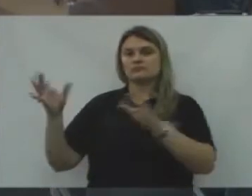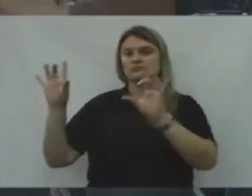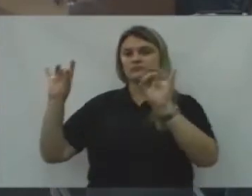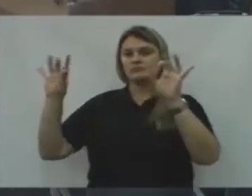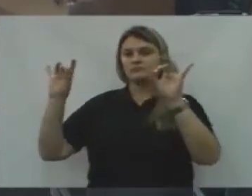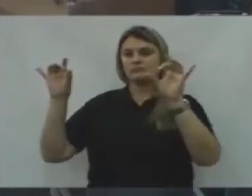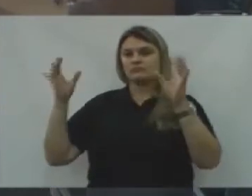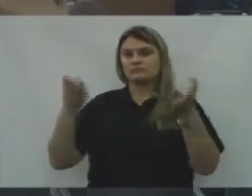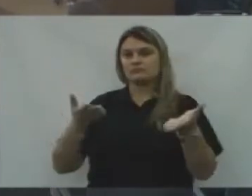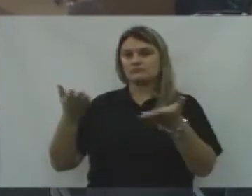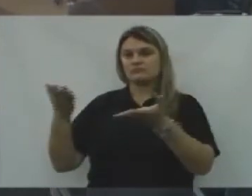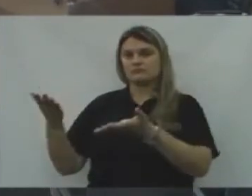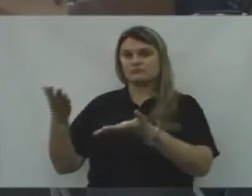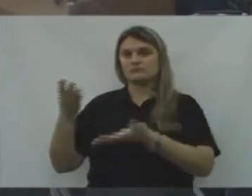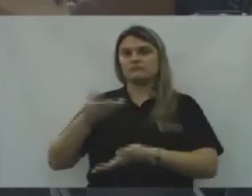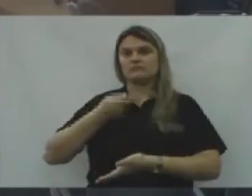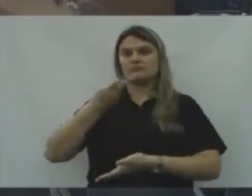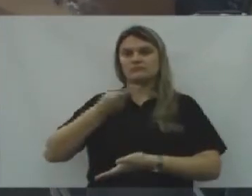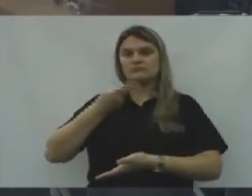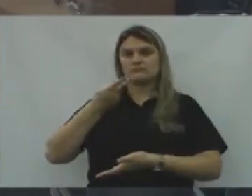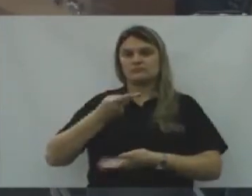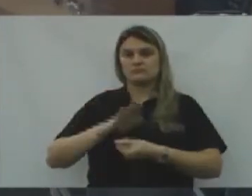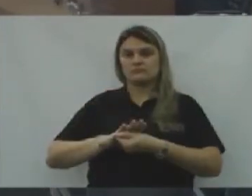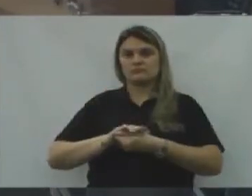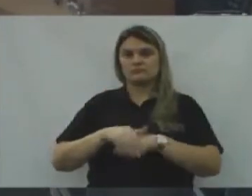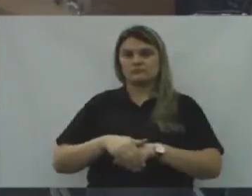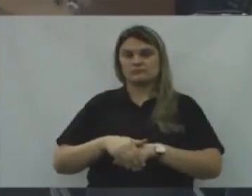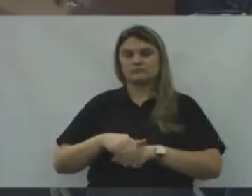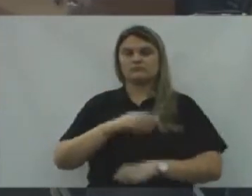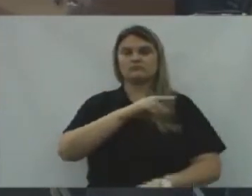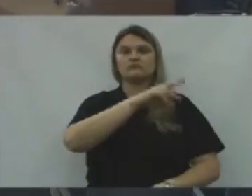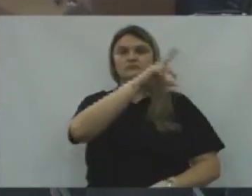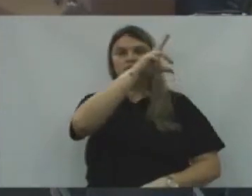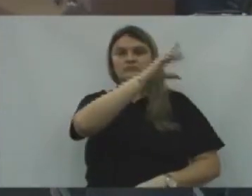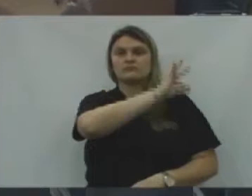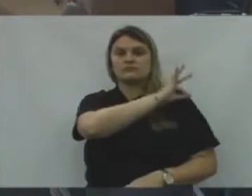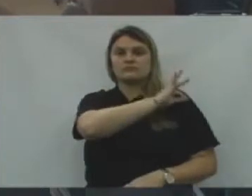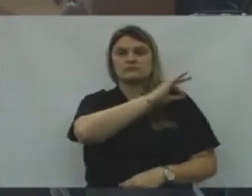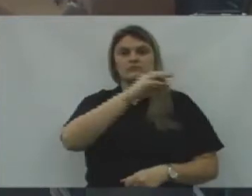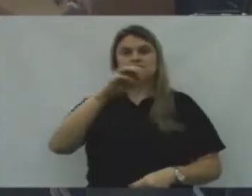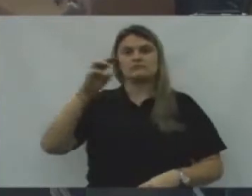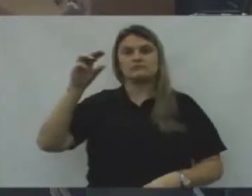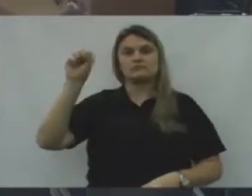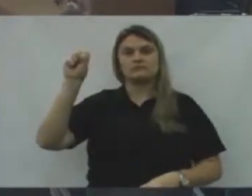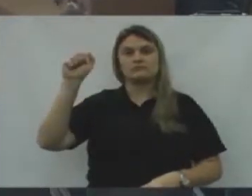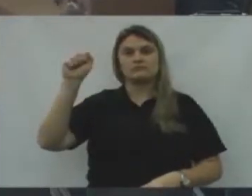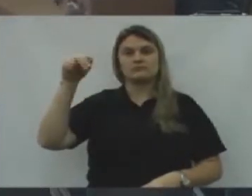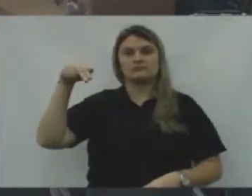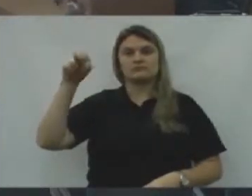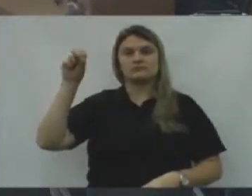participação, E que fará uso da tribuna nesta noite, O senhor prefeito municipal, Santinho Roveda.